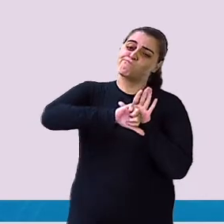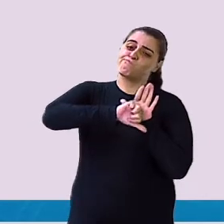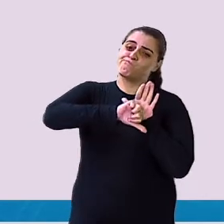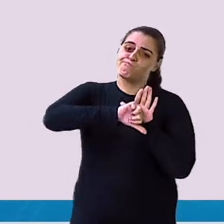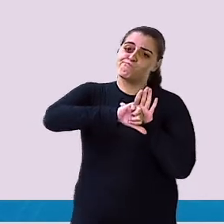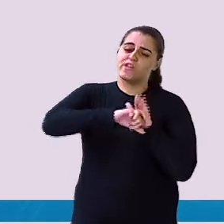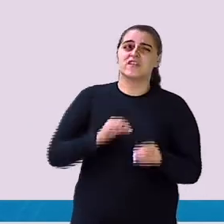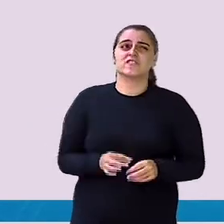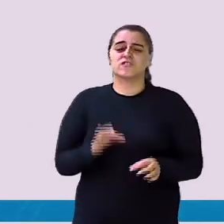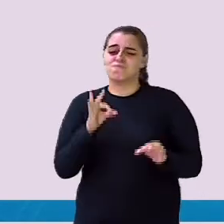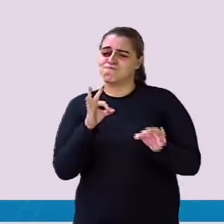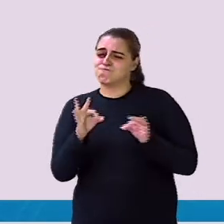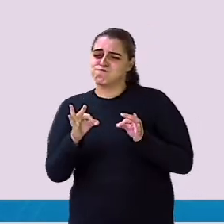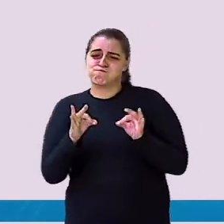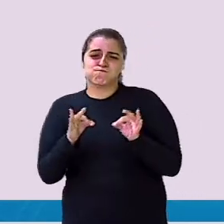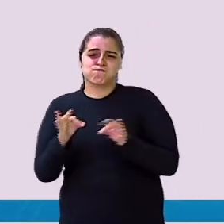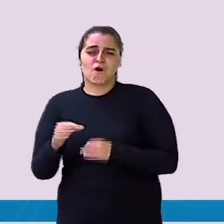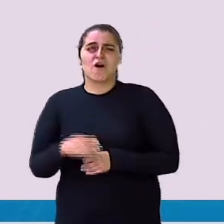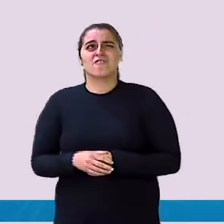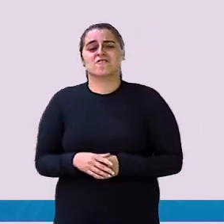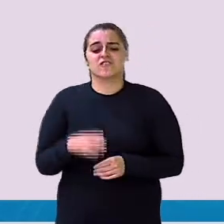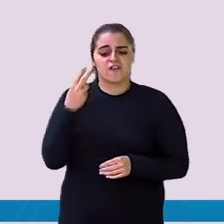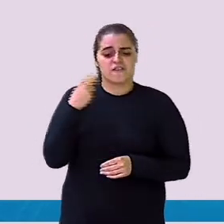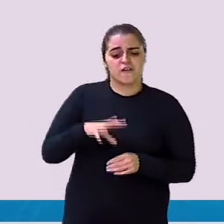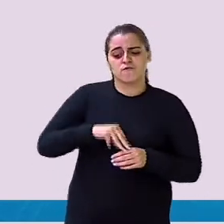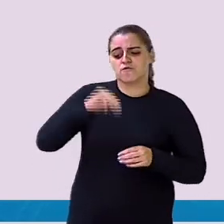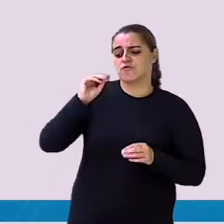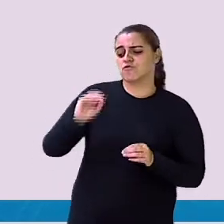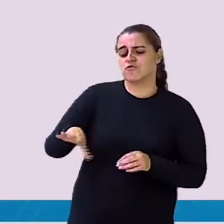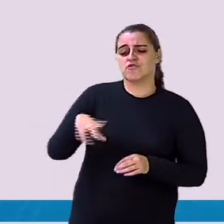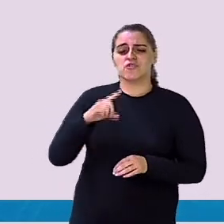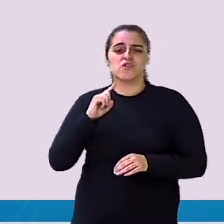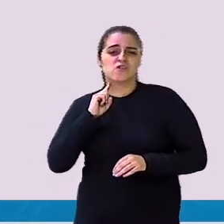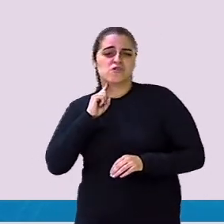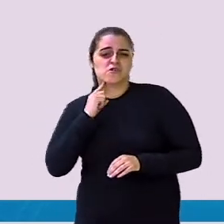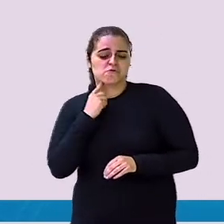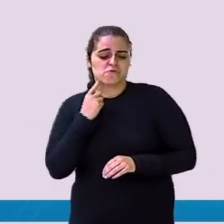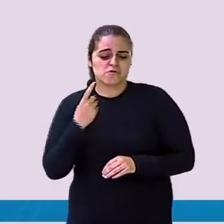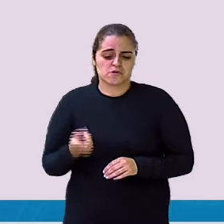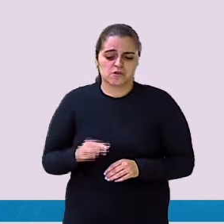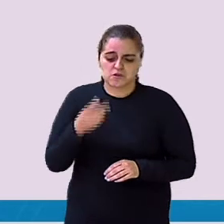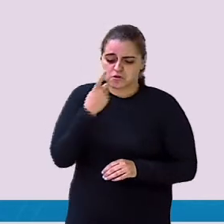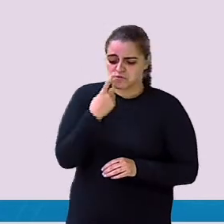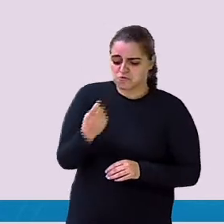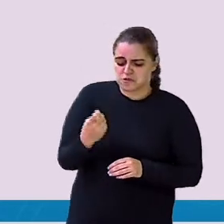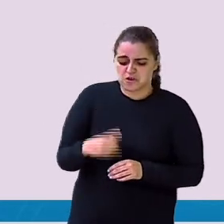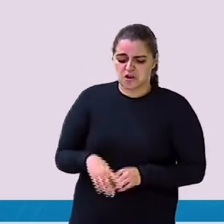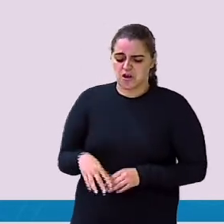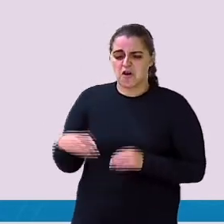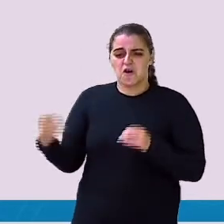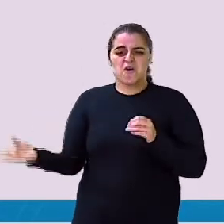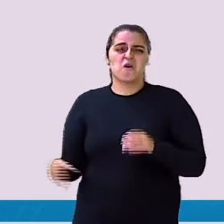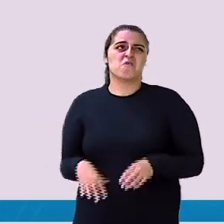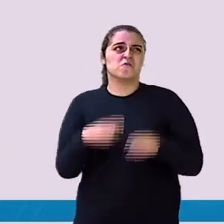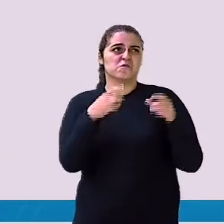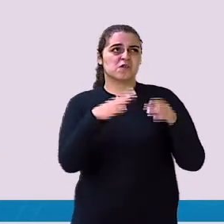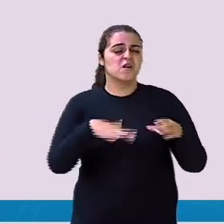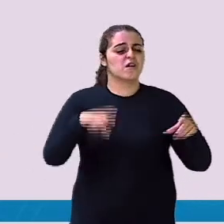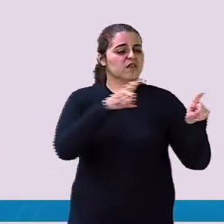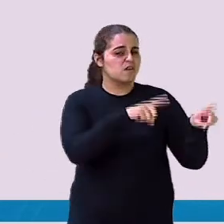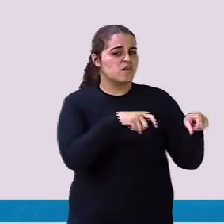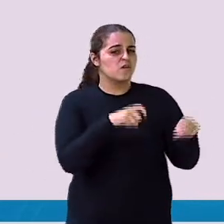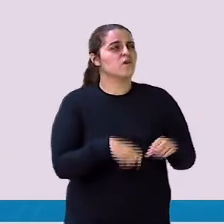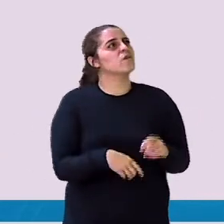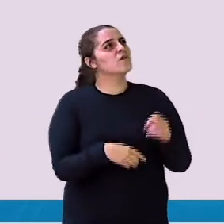planejado Ou deixa o lixo ali Depois daquela obra Ou lá no campo Destrói árvores que não precisa